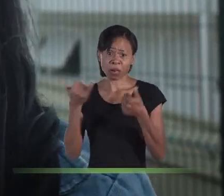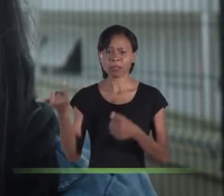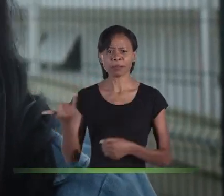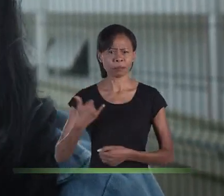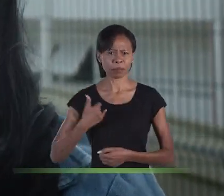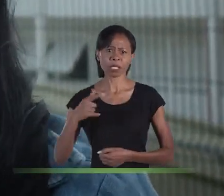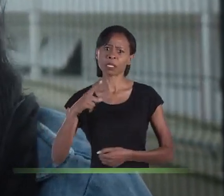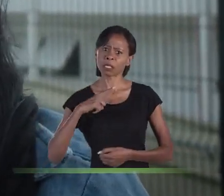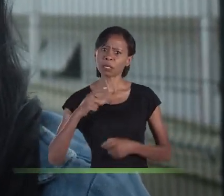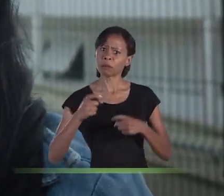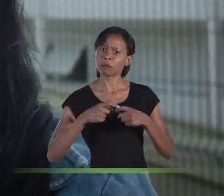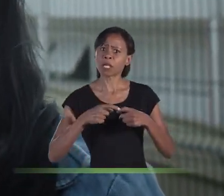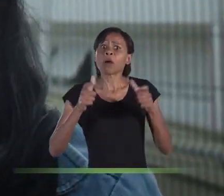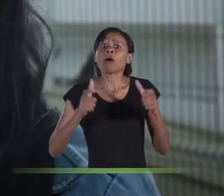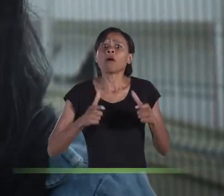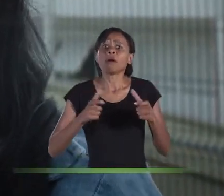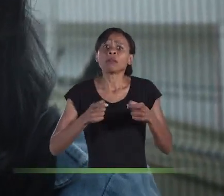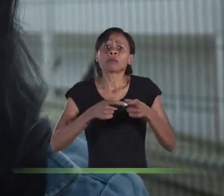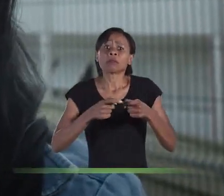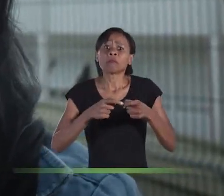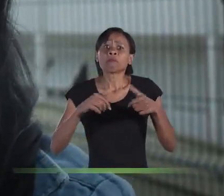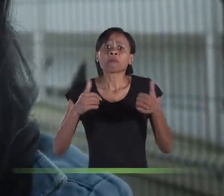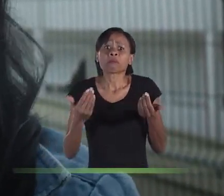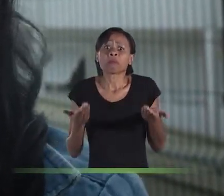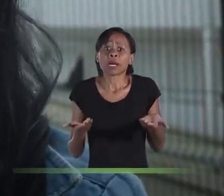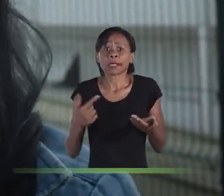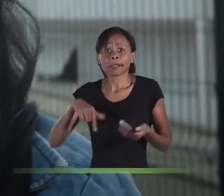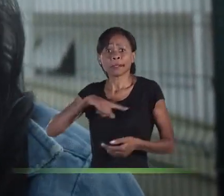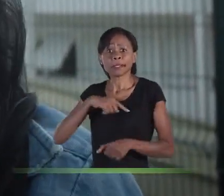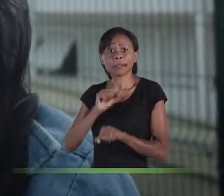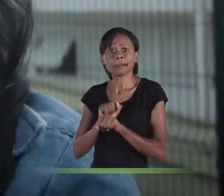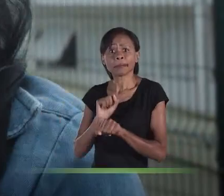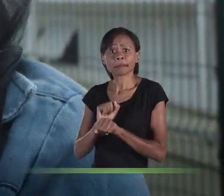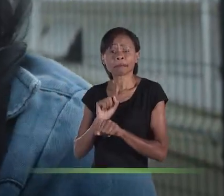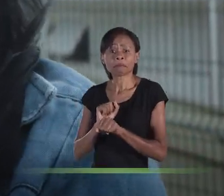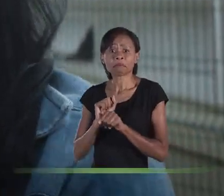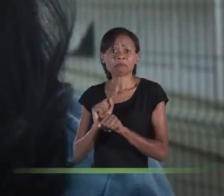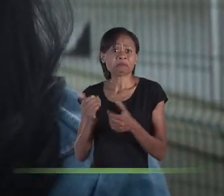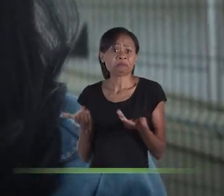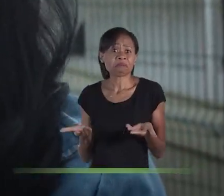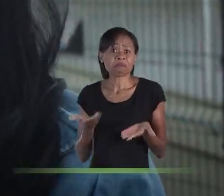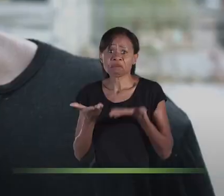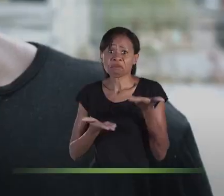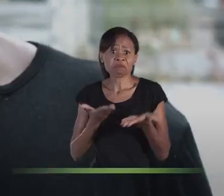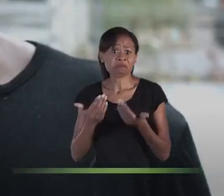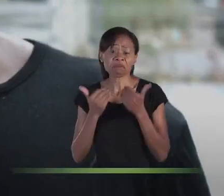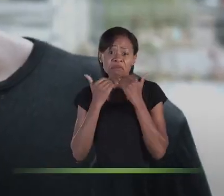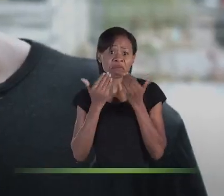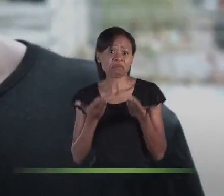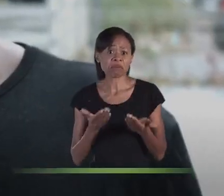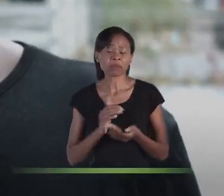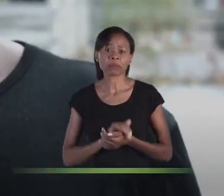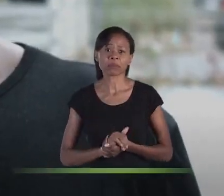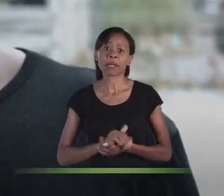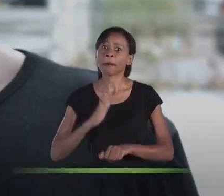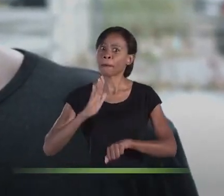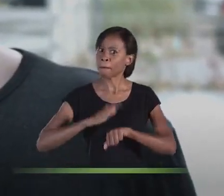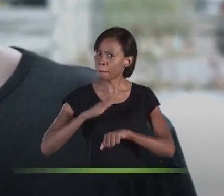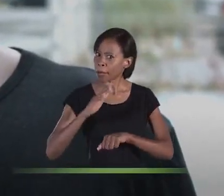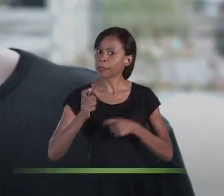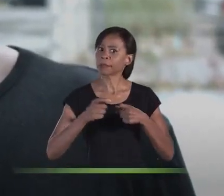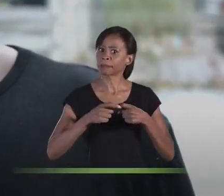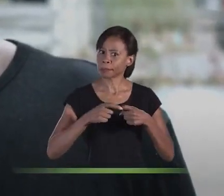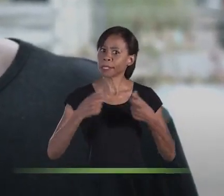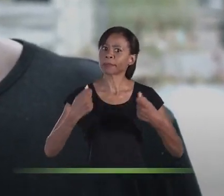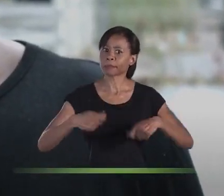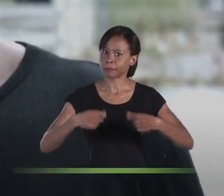tem médico, mas e cadê os médicos que só ficam esperando, esperando, esperando e nunca quer atendido? Para mim, mais médico, né? Porque a gente precisa de